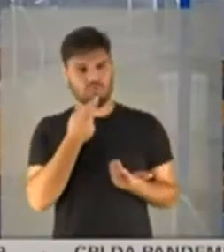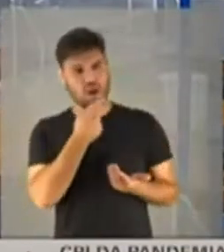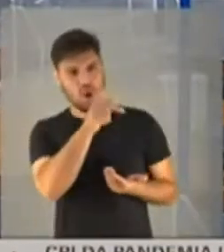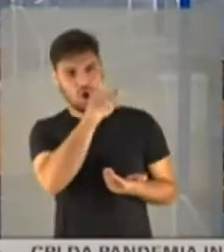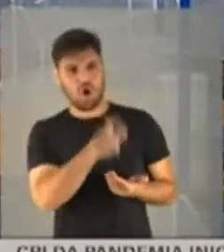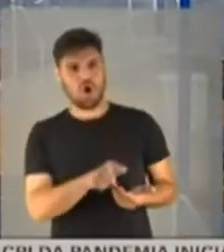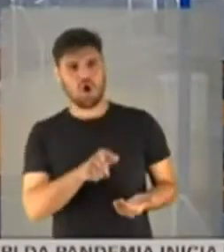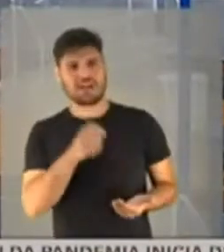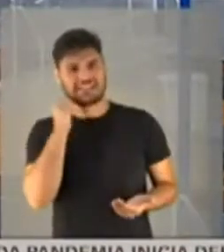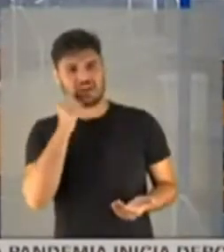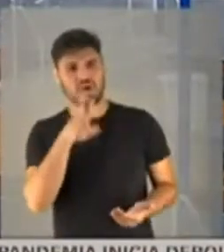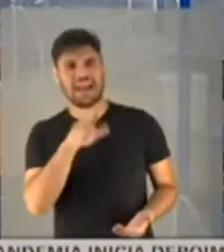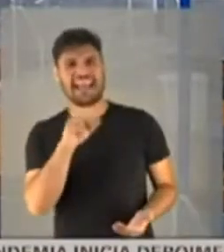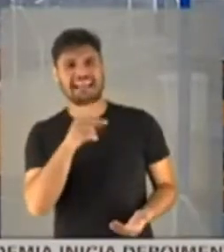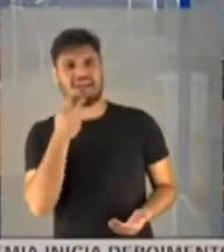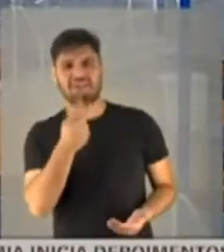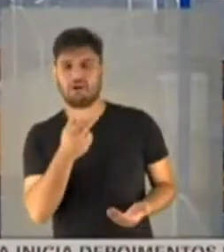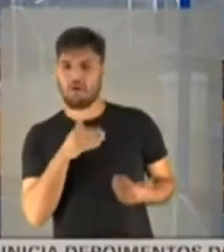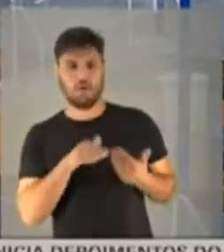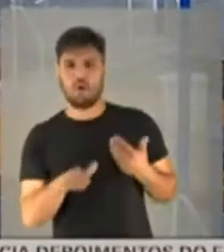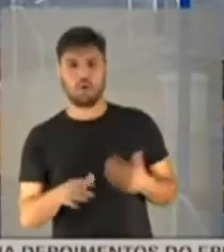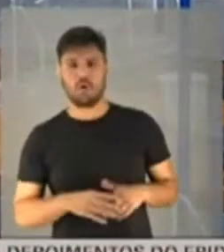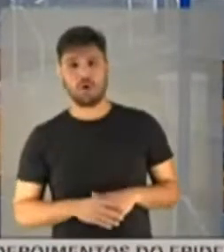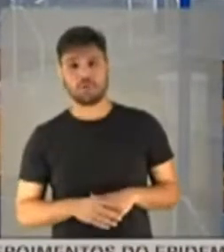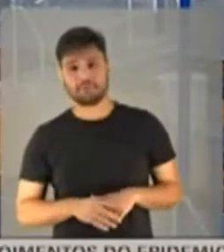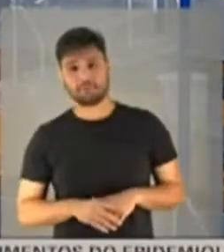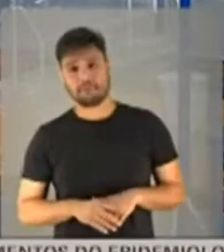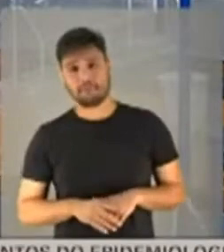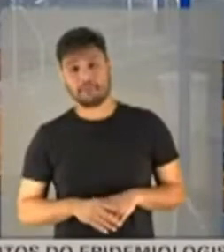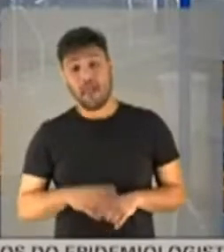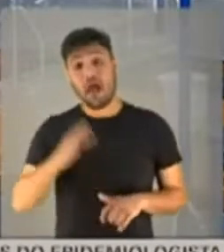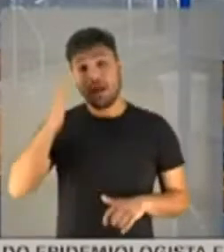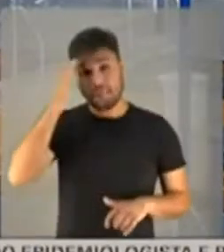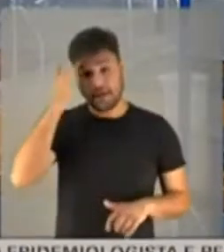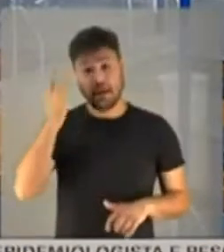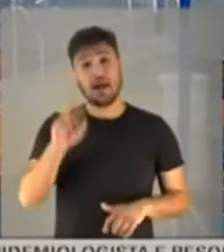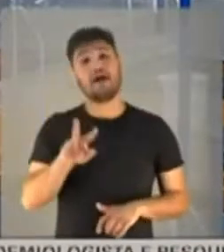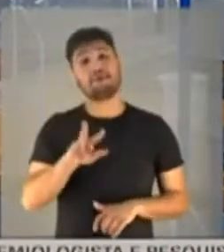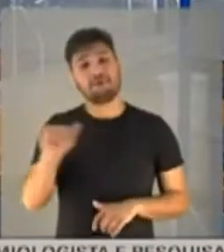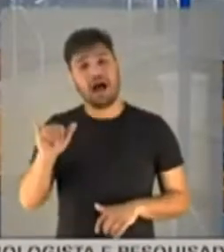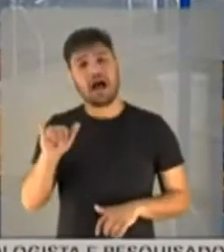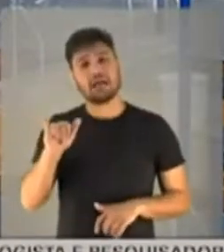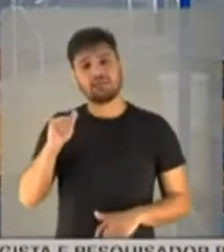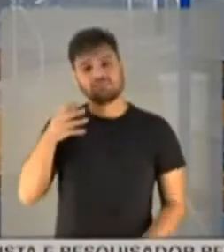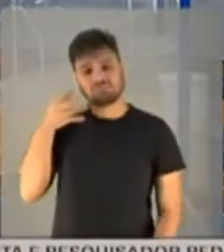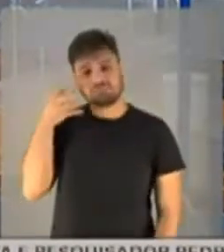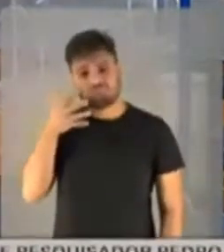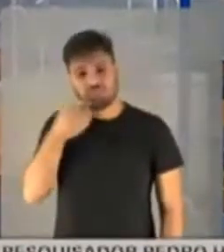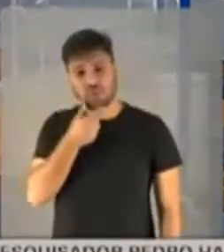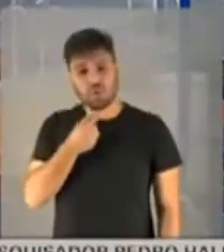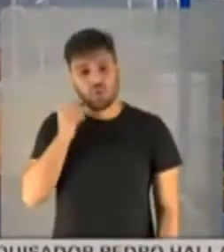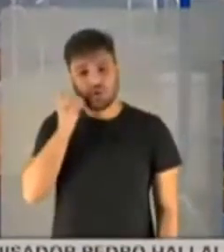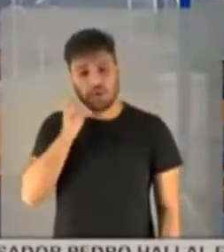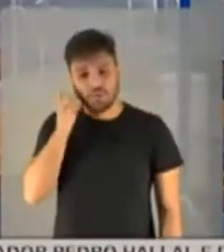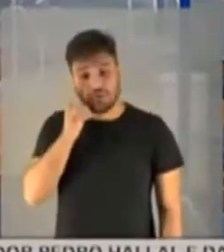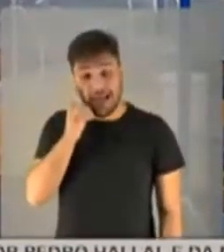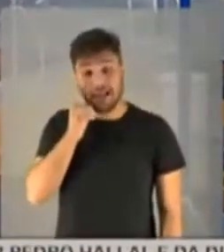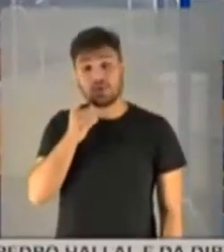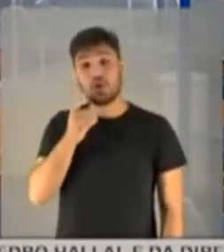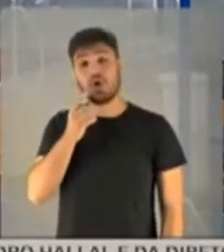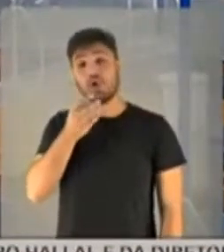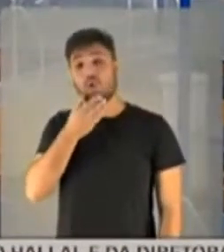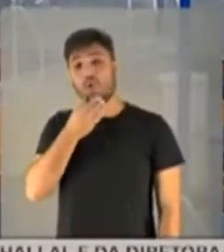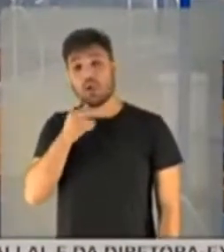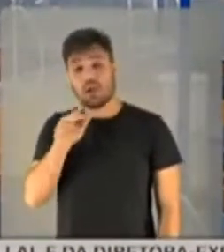do senador Renan. Eu apenas ponderaria, já que amanhã nós vamos ouvir aqui o deputado e o irmão,